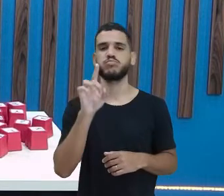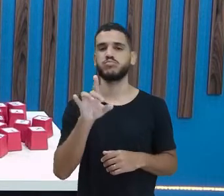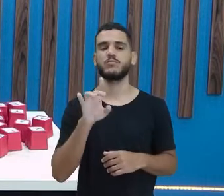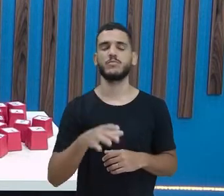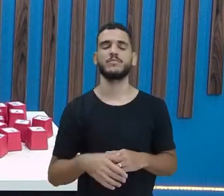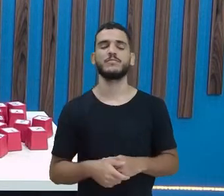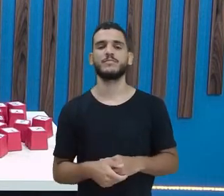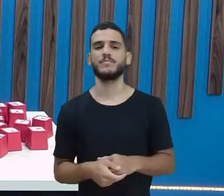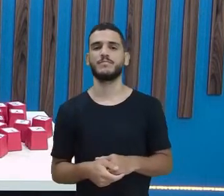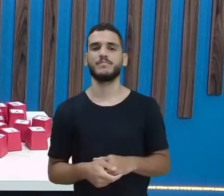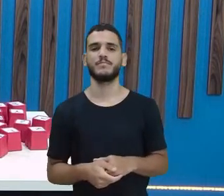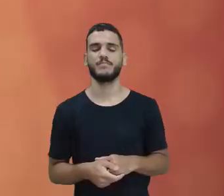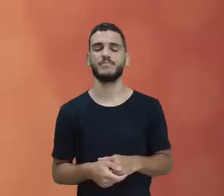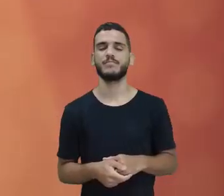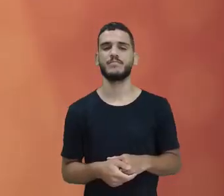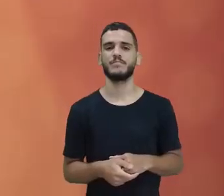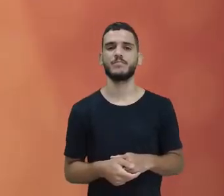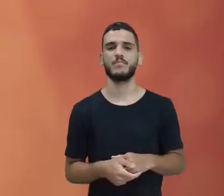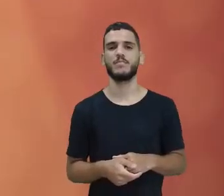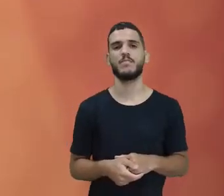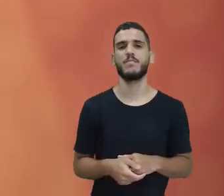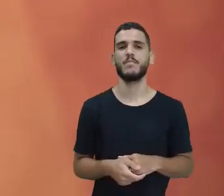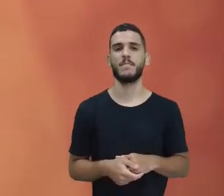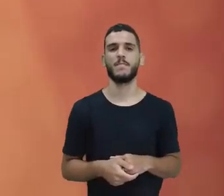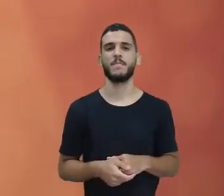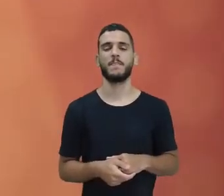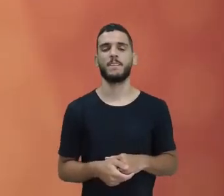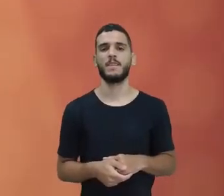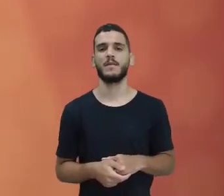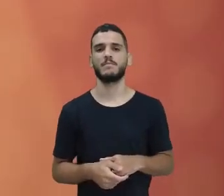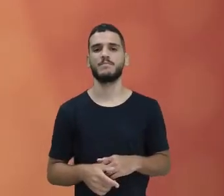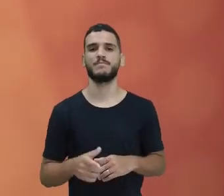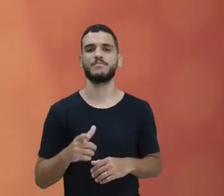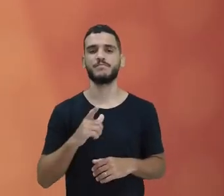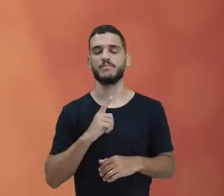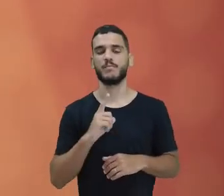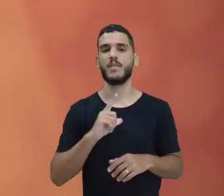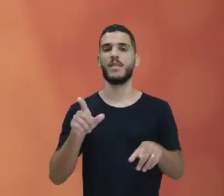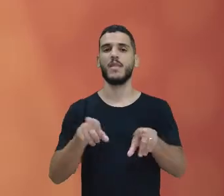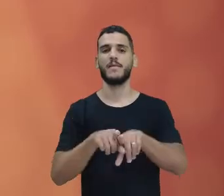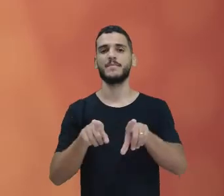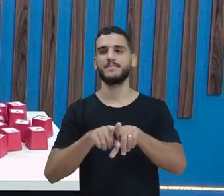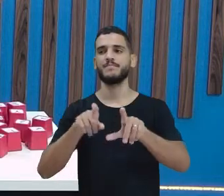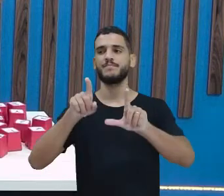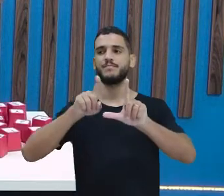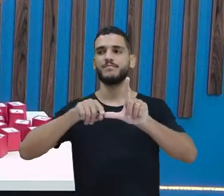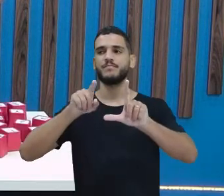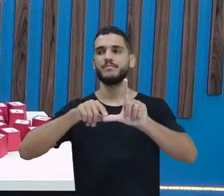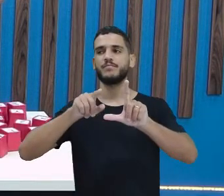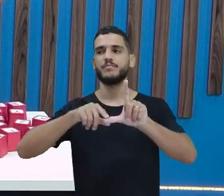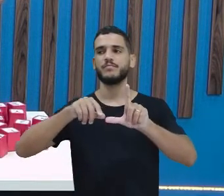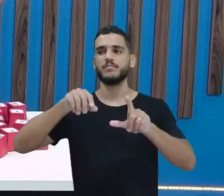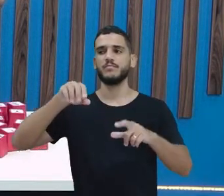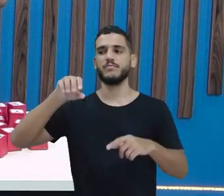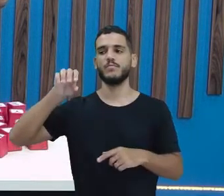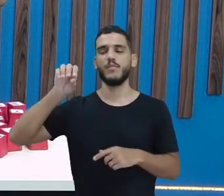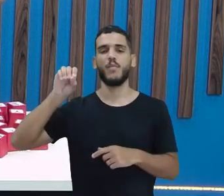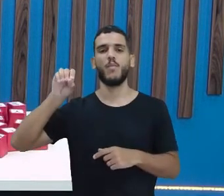só tem esse som, a letrinha I. E, eu a letra O,